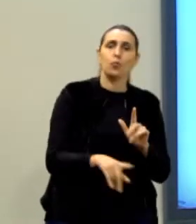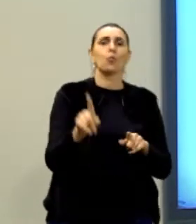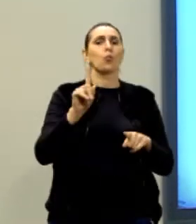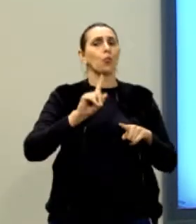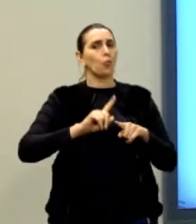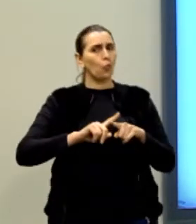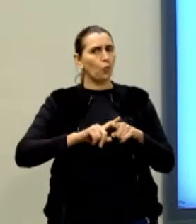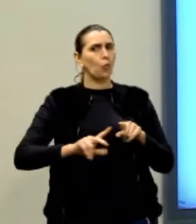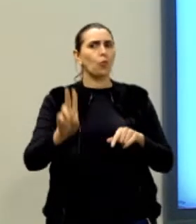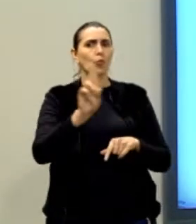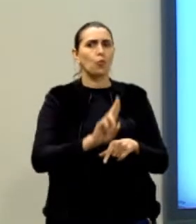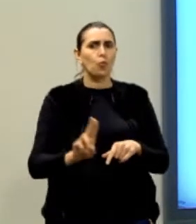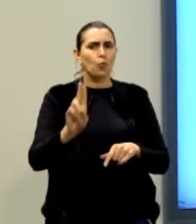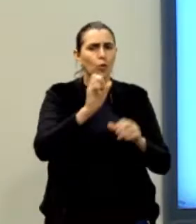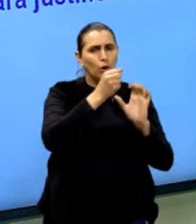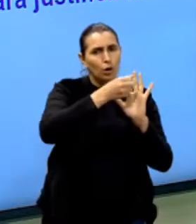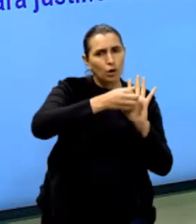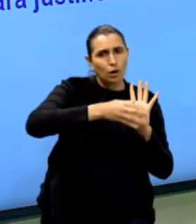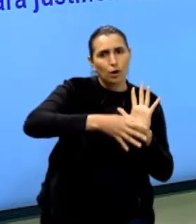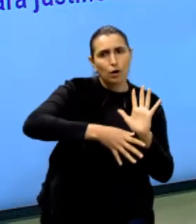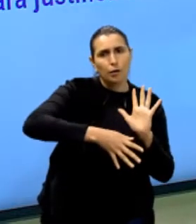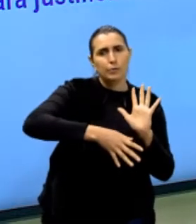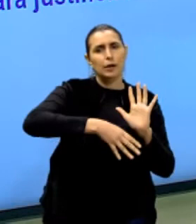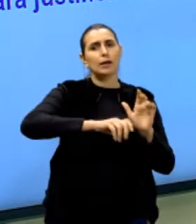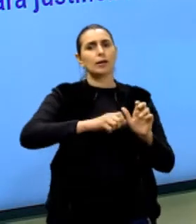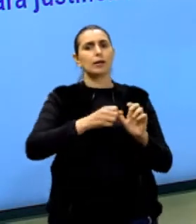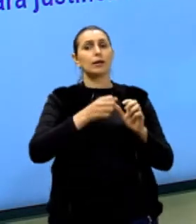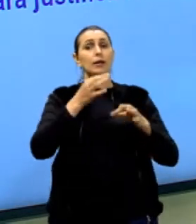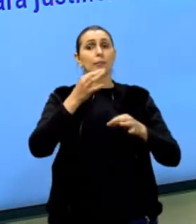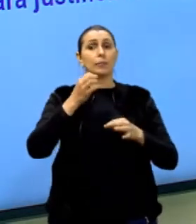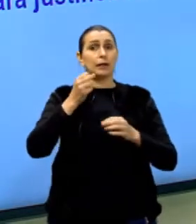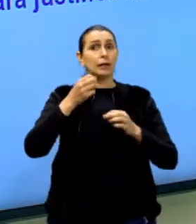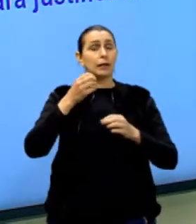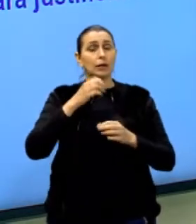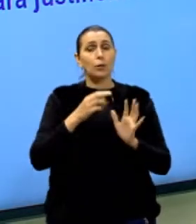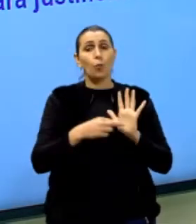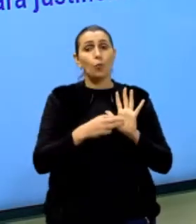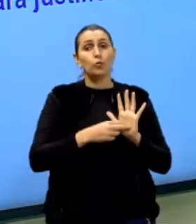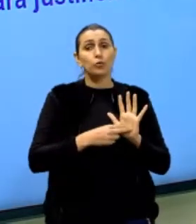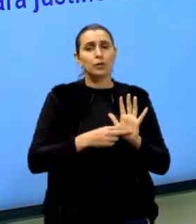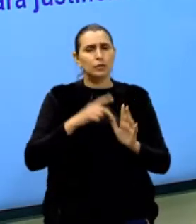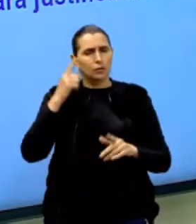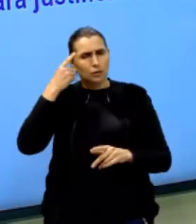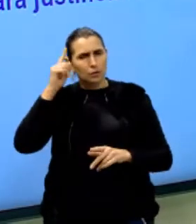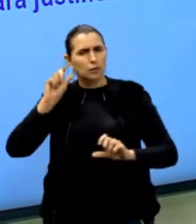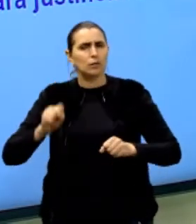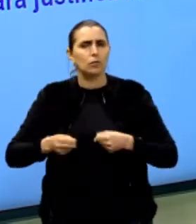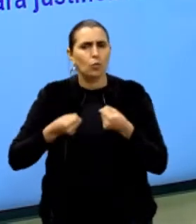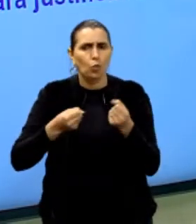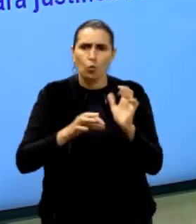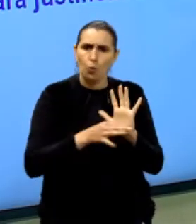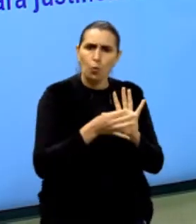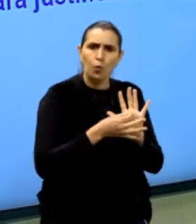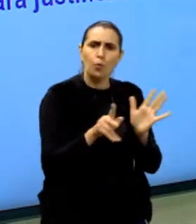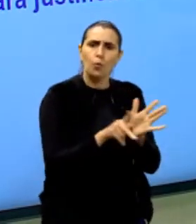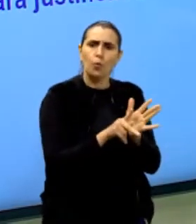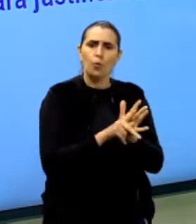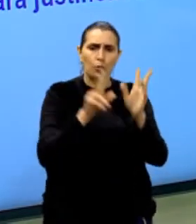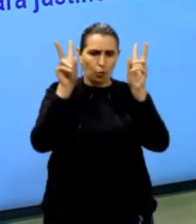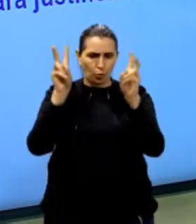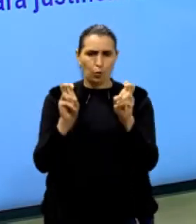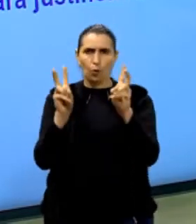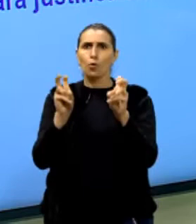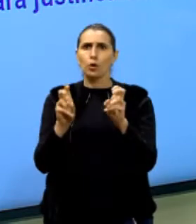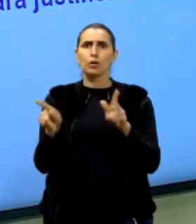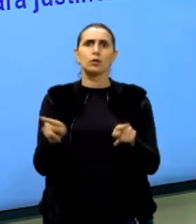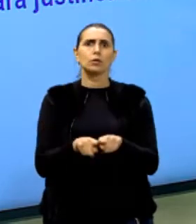utilizar explicações para tentar justificar, tá? Então, eu tenho que ter uma tese, que é uma opinião sobre o assunto, e eu